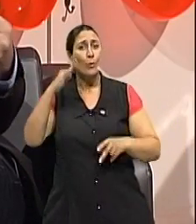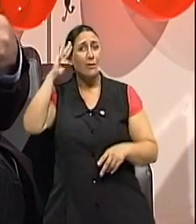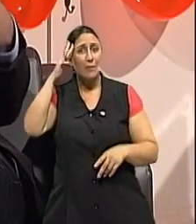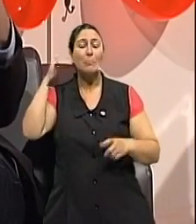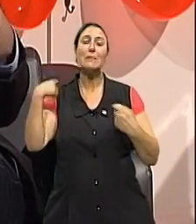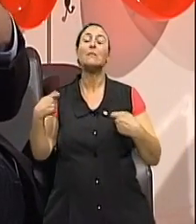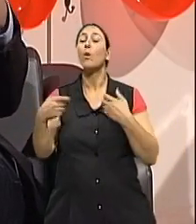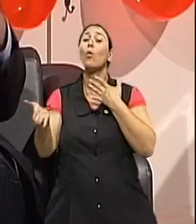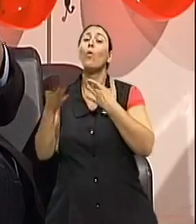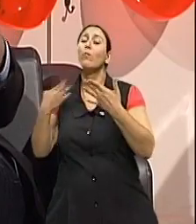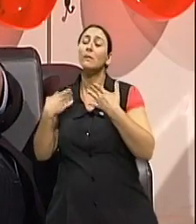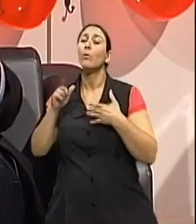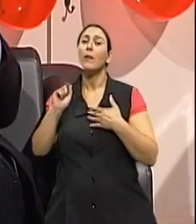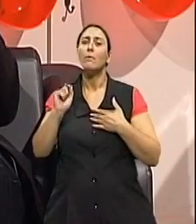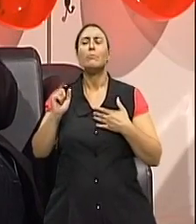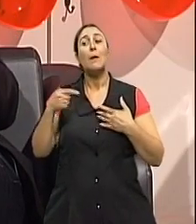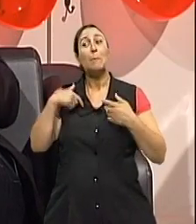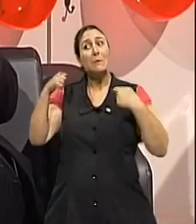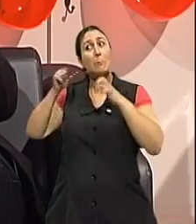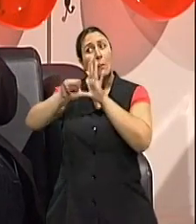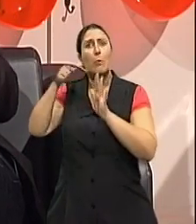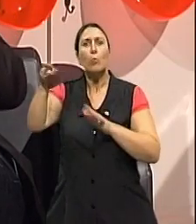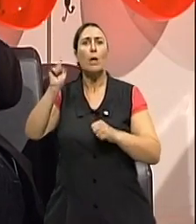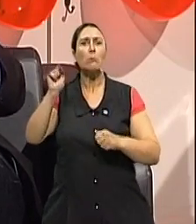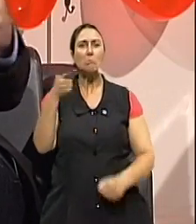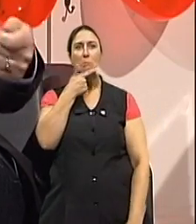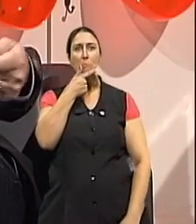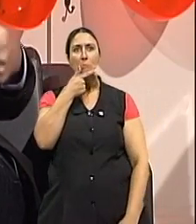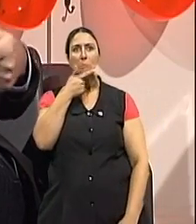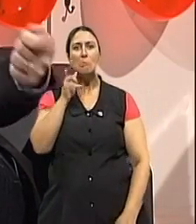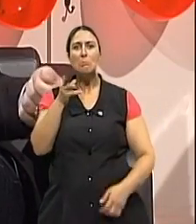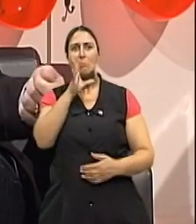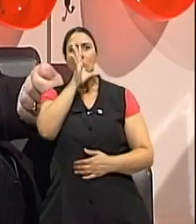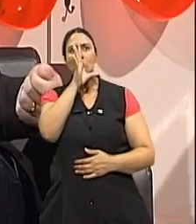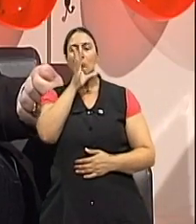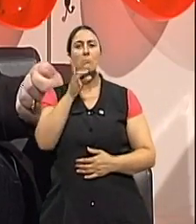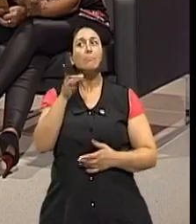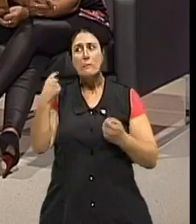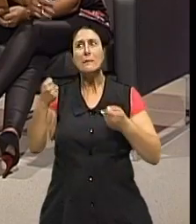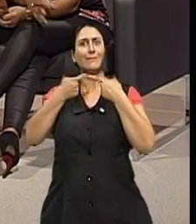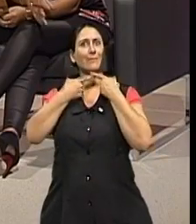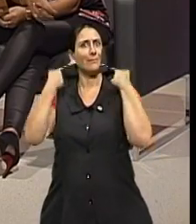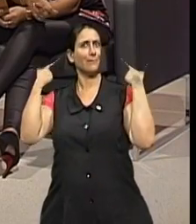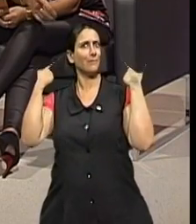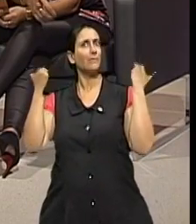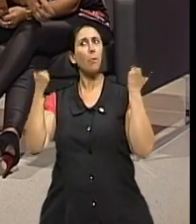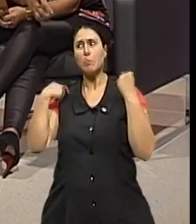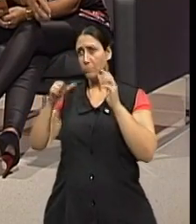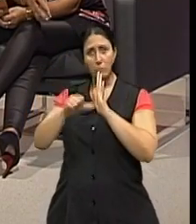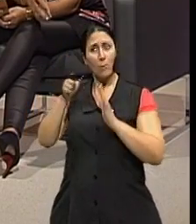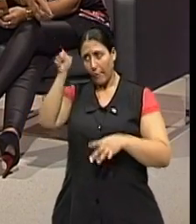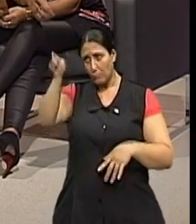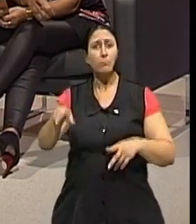gente conversa sobre, não, eu preciso tratar o teu humor, porque contigo, tu é uma pessoa que... tem que compartimentar. Exatamente, tu é uma